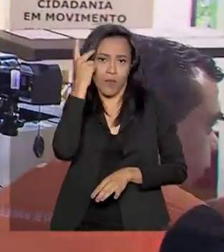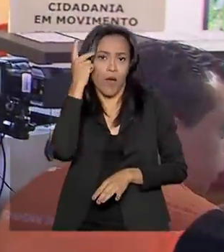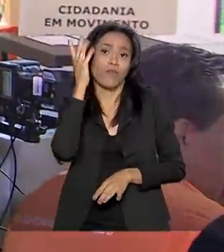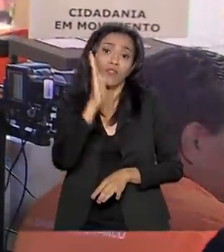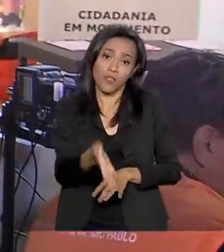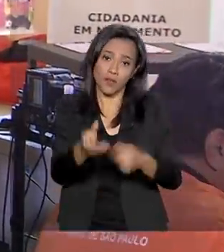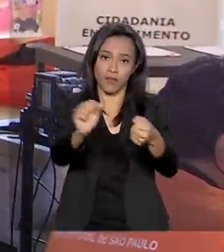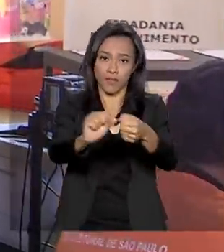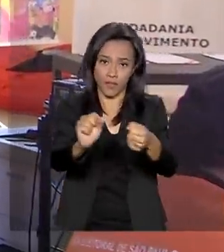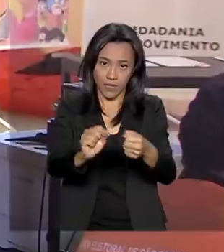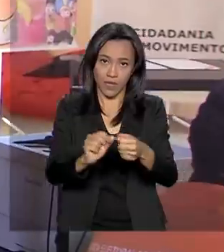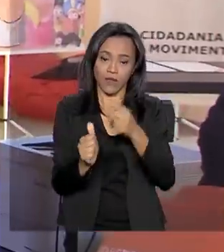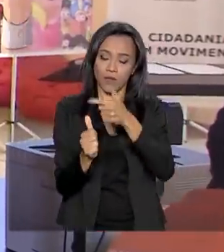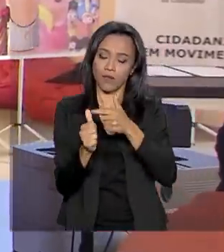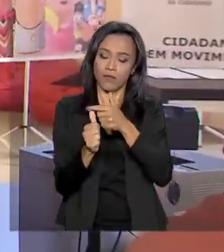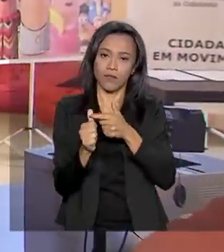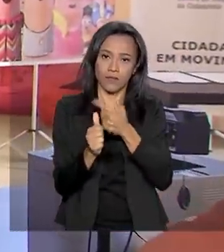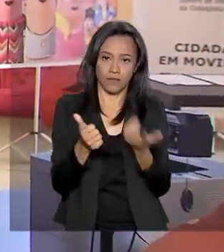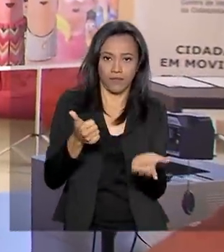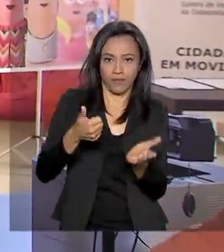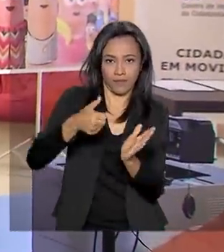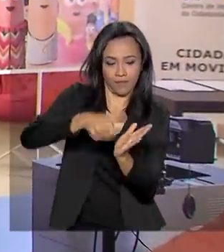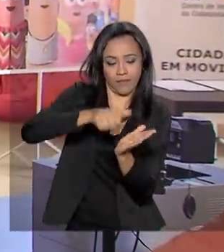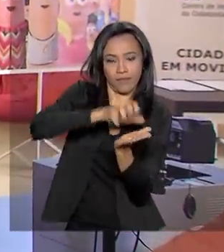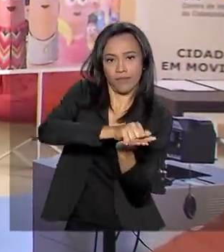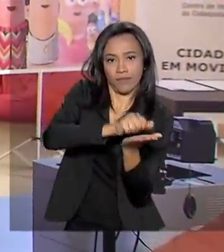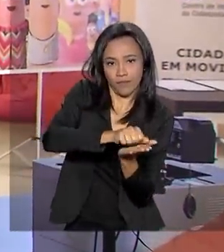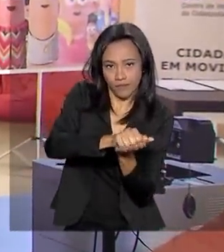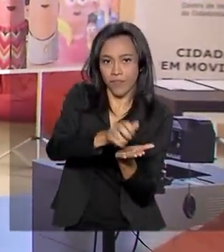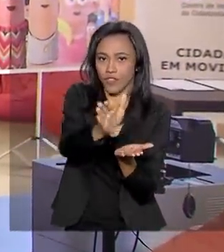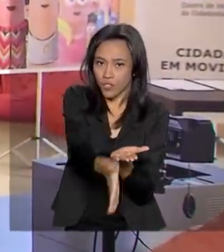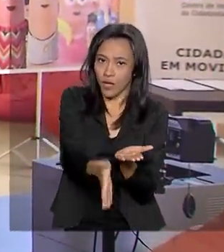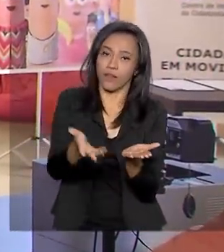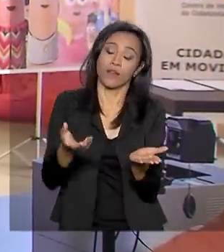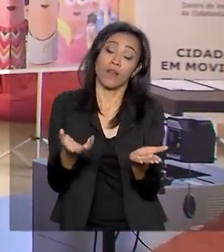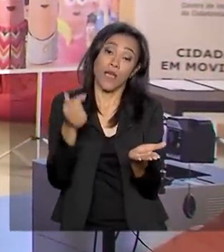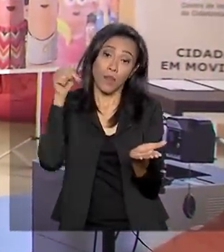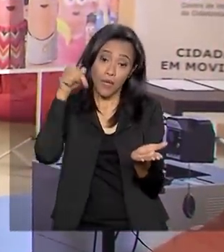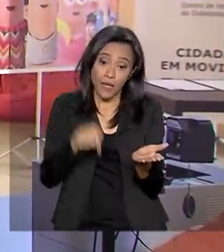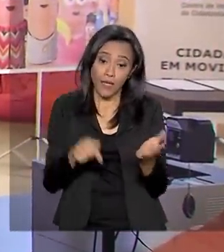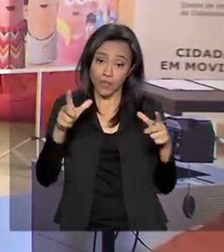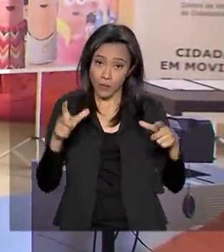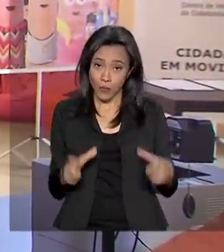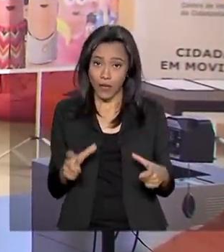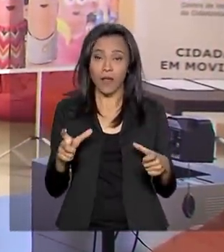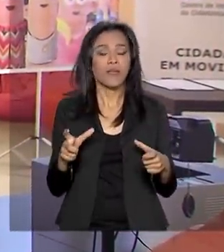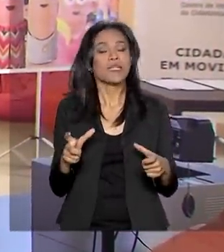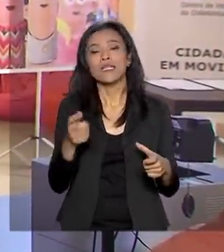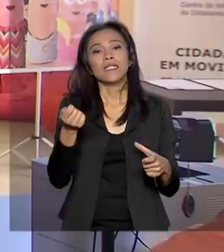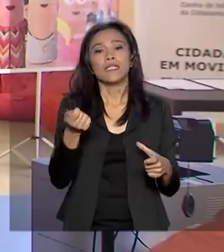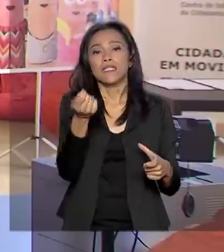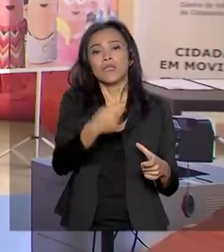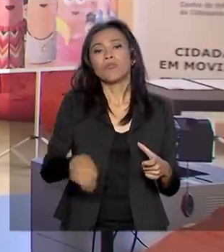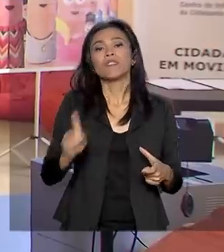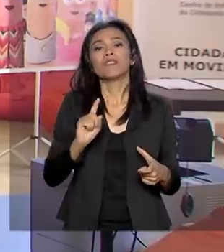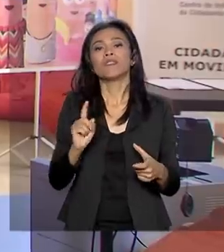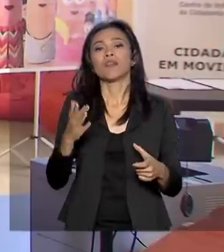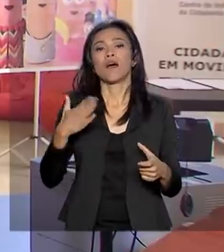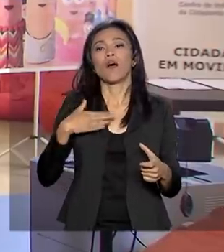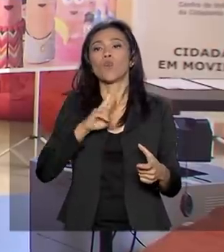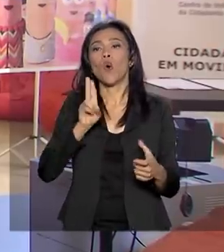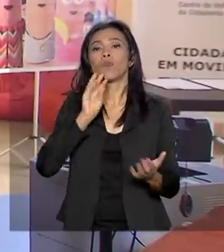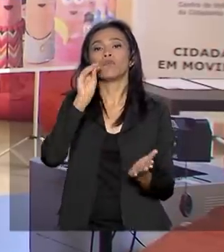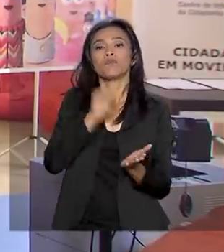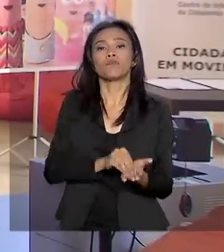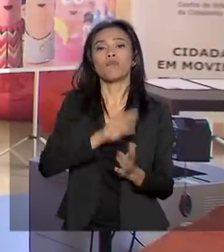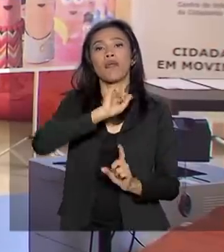cadastramento biométrico no Estado de São Paulo. A vantagem é que, nesse tipo de posto, não é preciso fazer o agendamento e